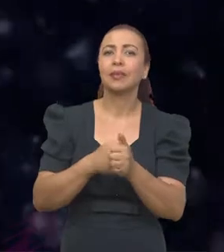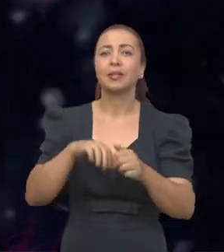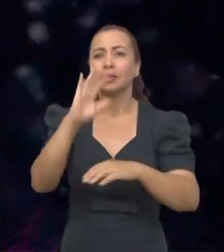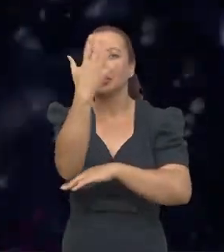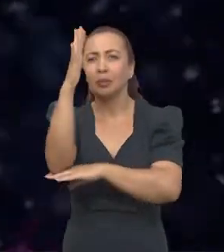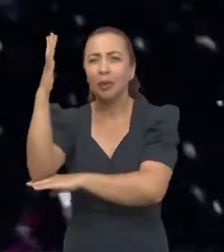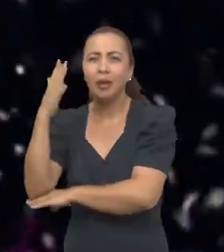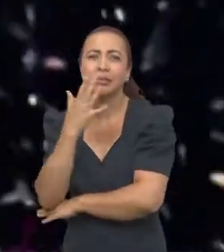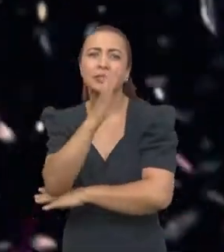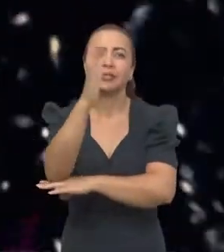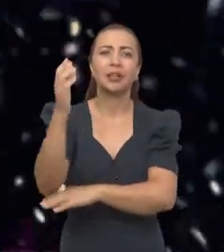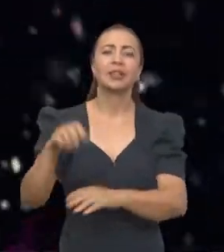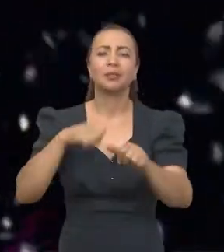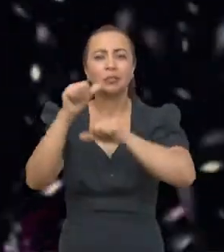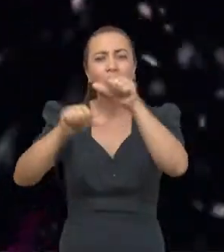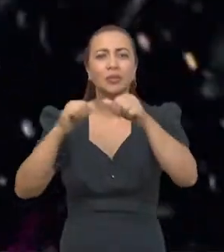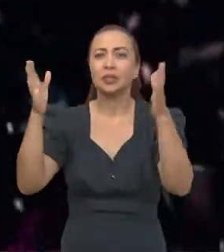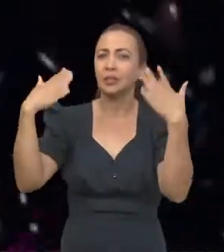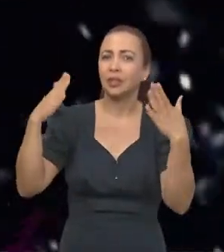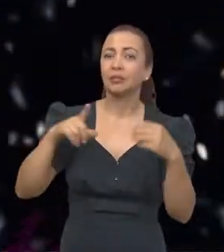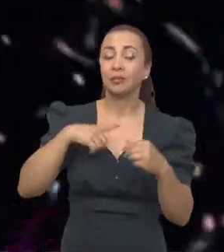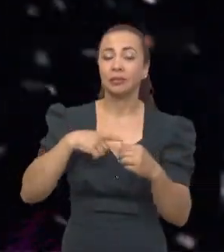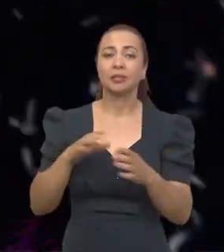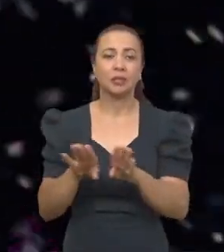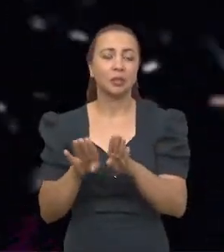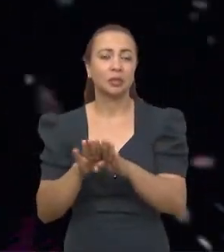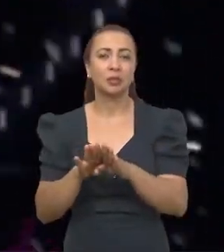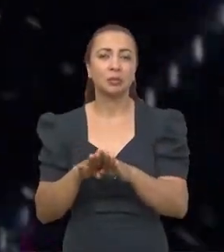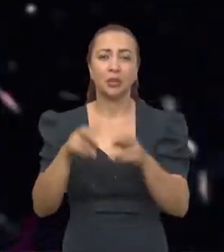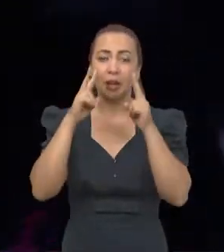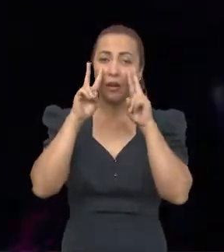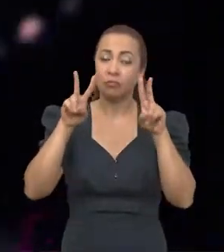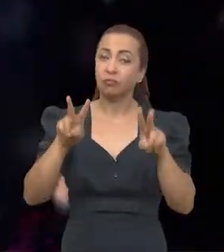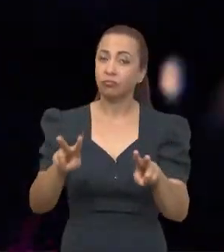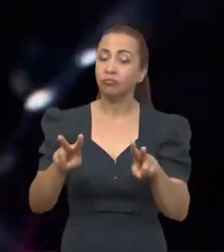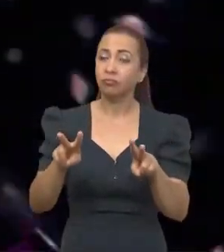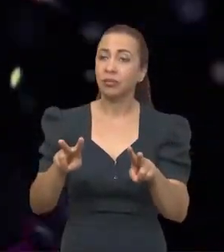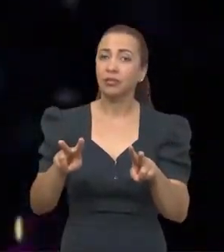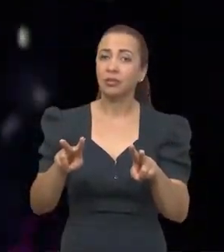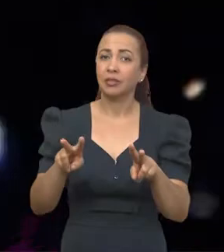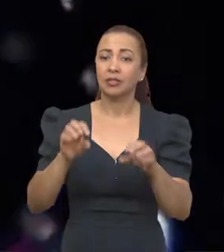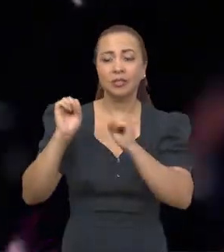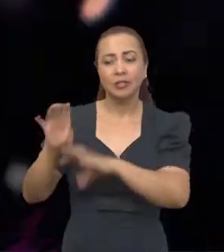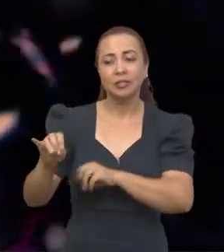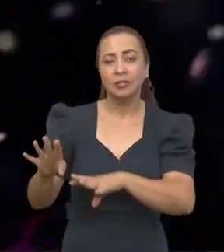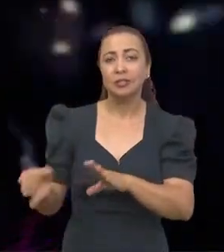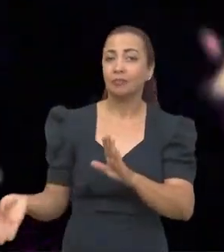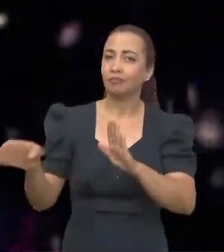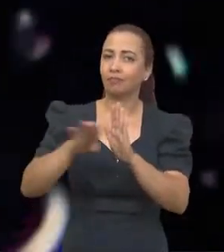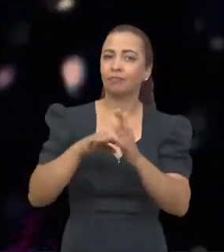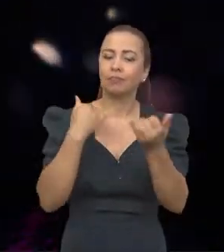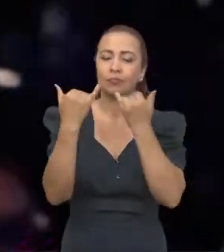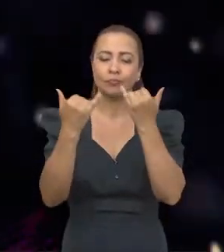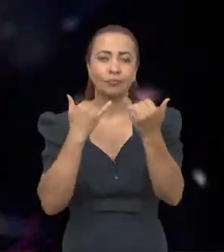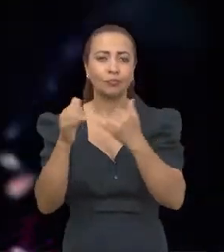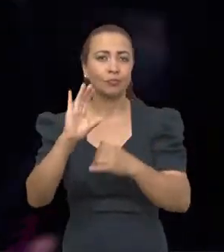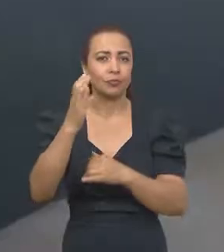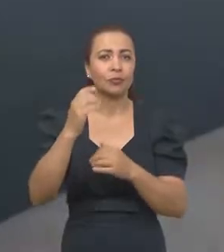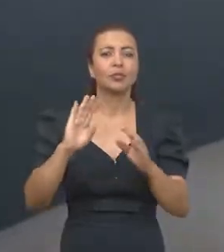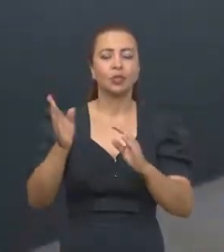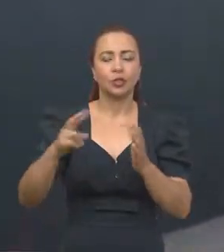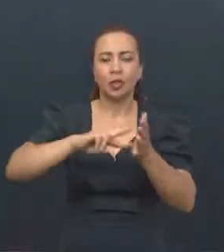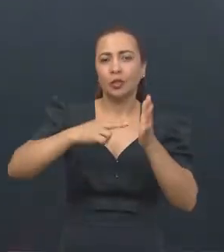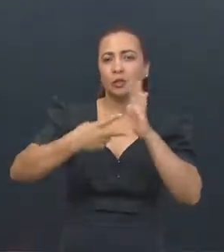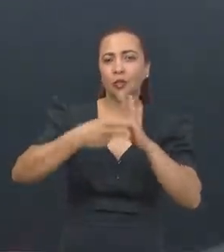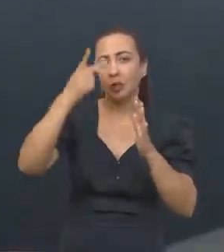Amazônia, das mudanças climáticas. Então, o Tara tem essa vertente de ensinar, de trazer essa informação científica